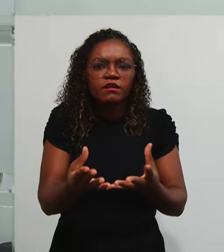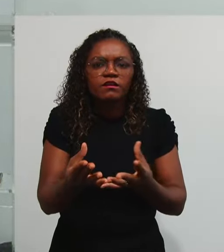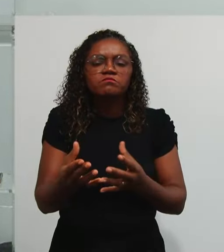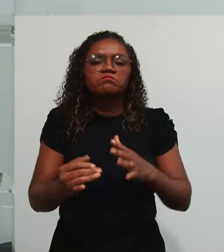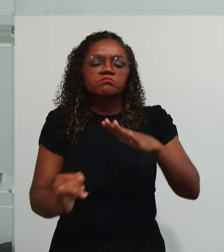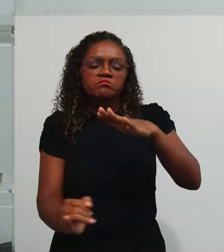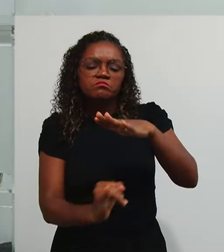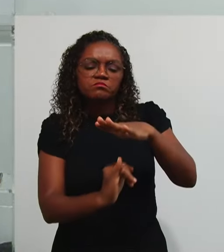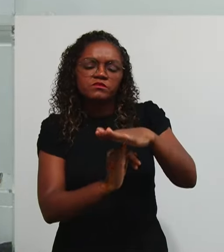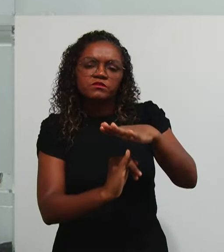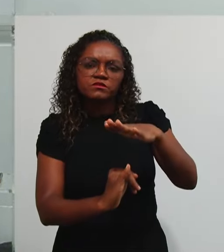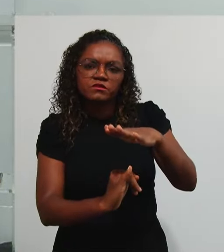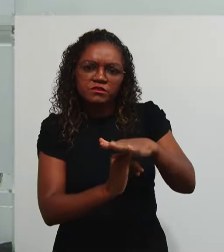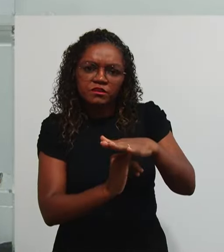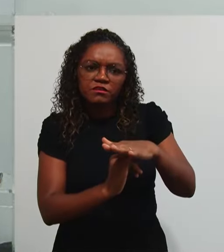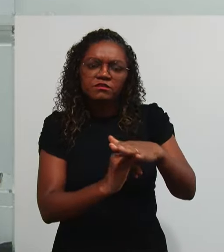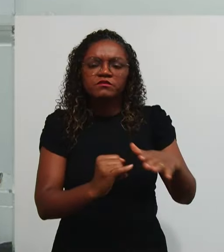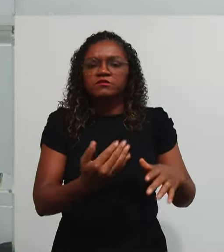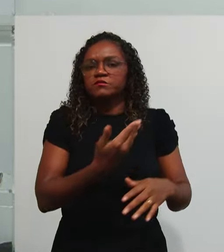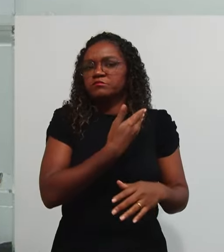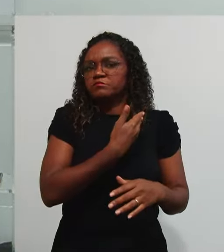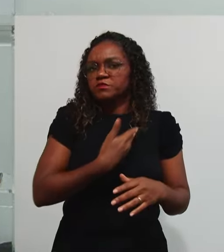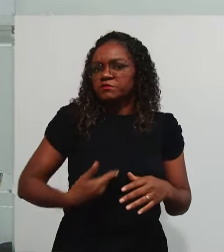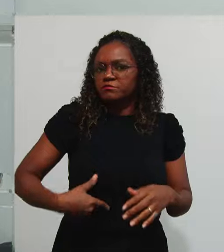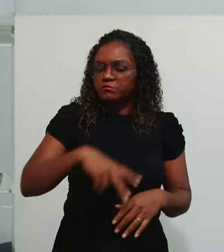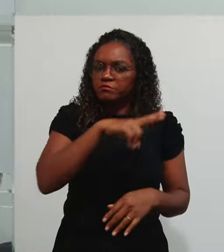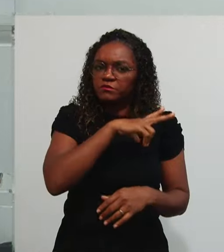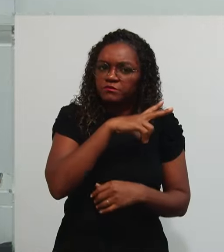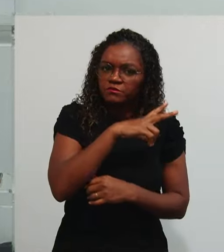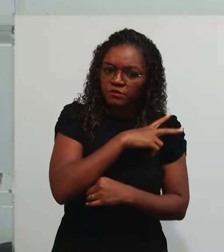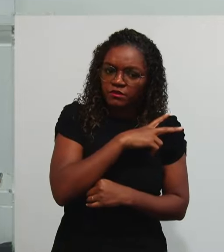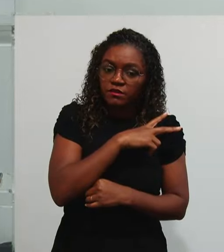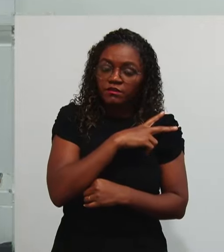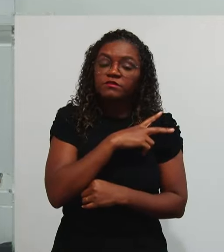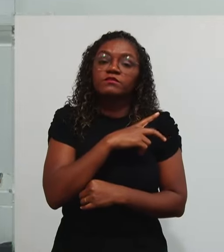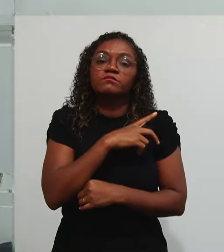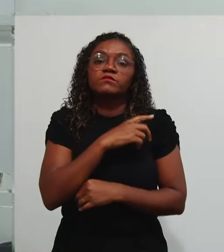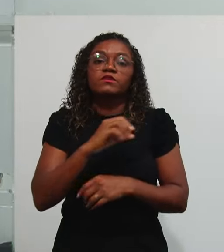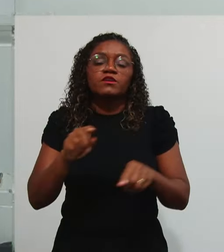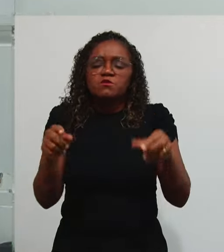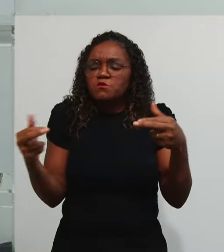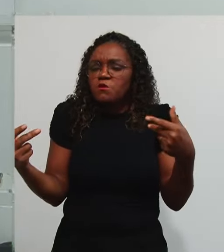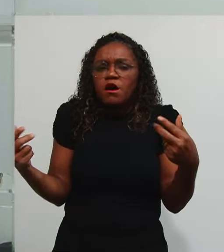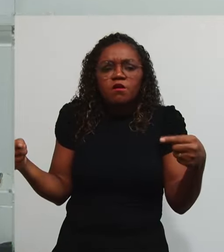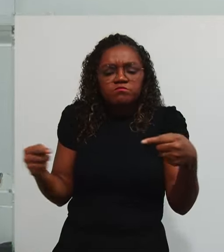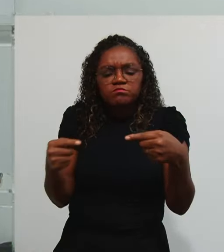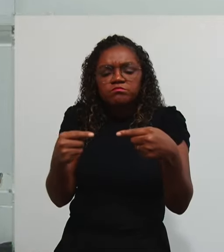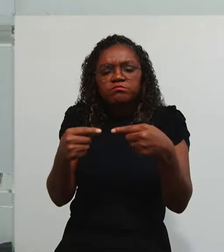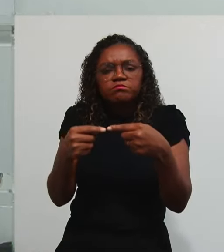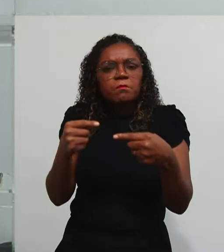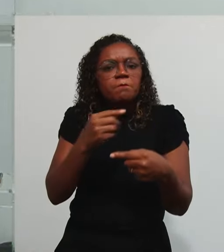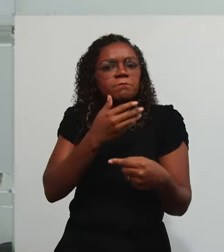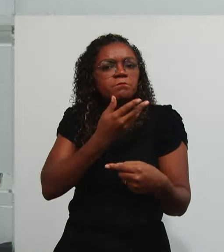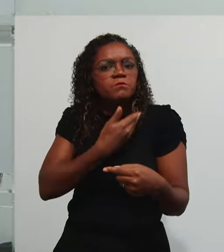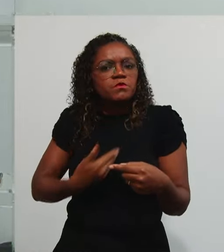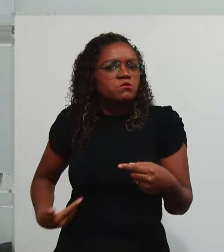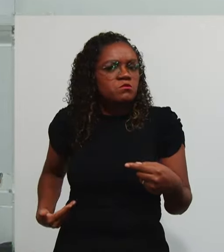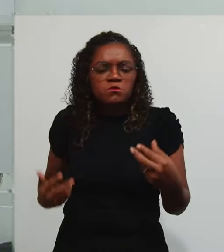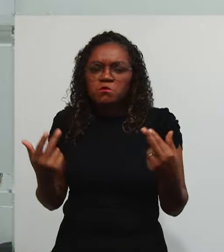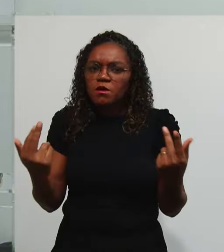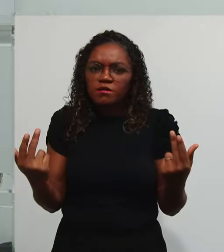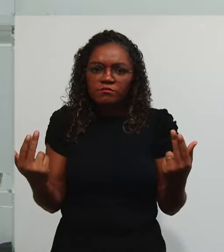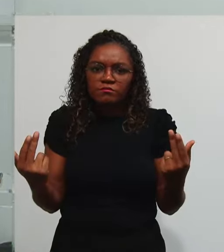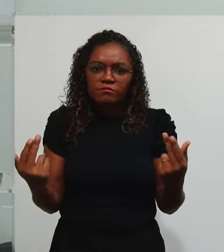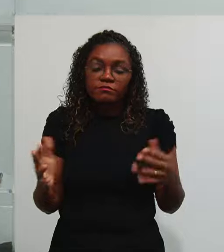Privadas A execução De atividades Públicas Aí Nós entramos Na especificação Do